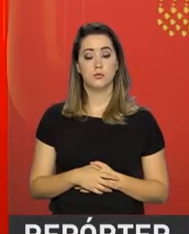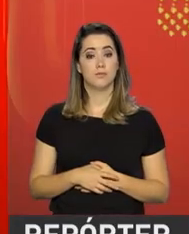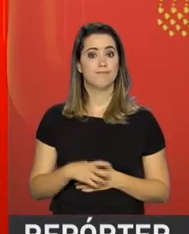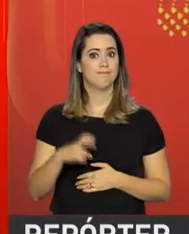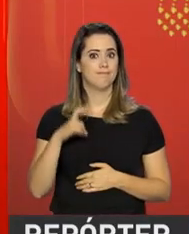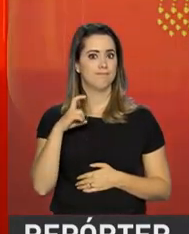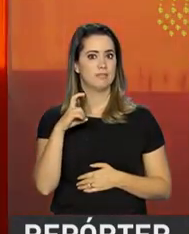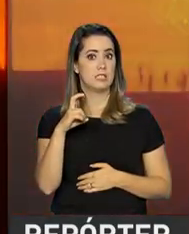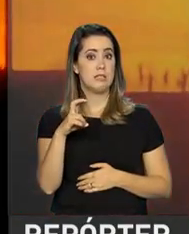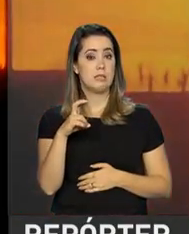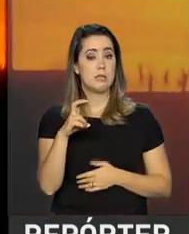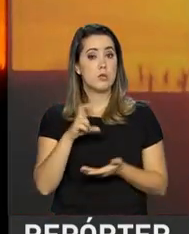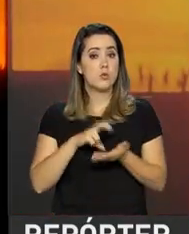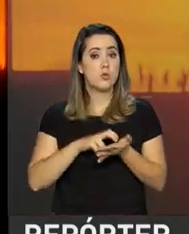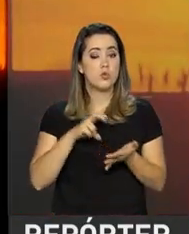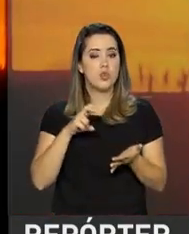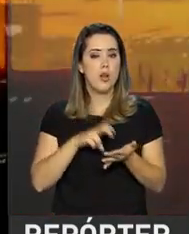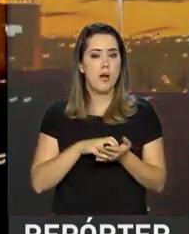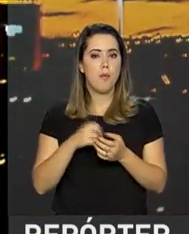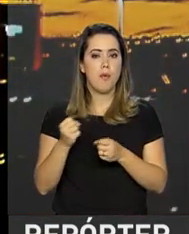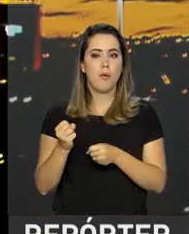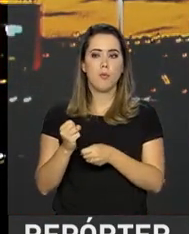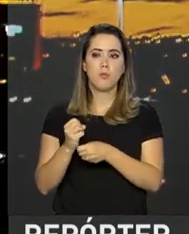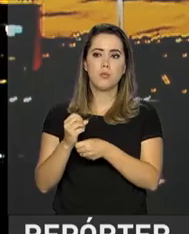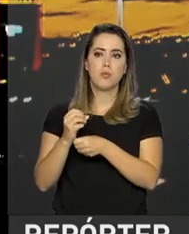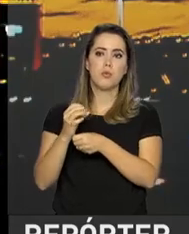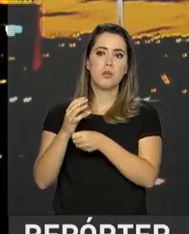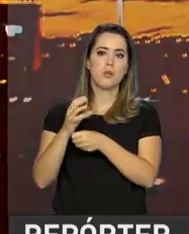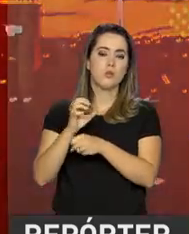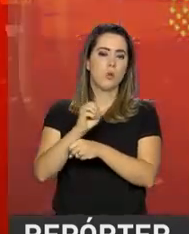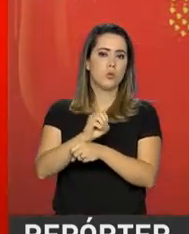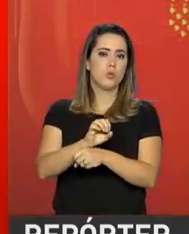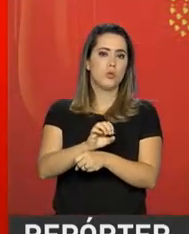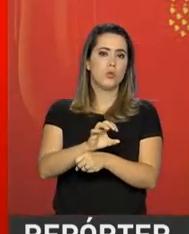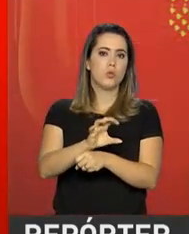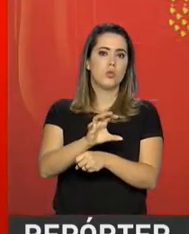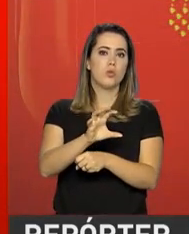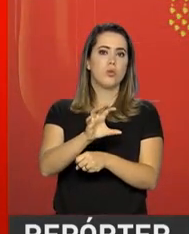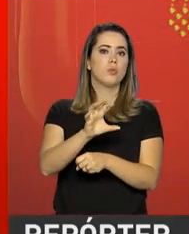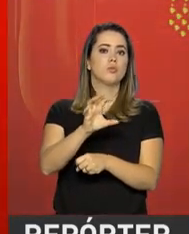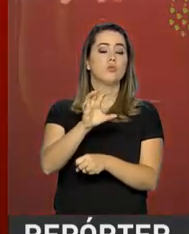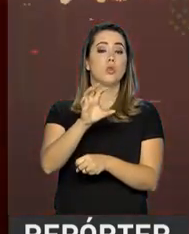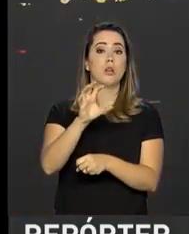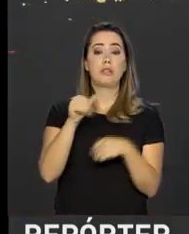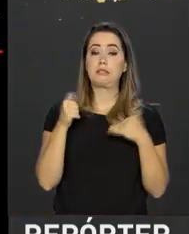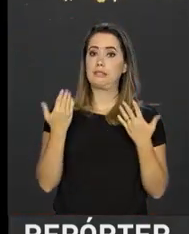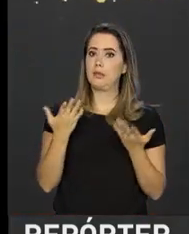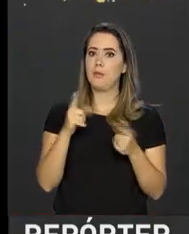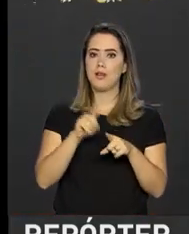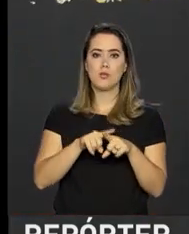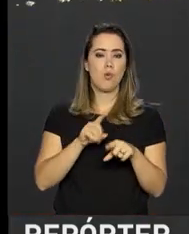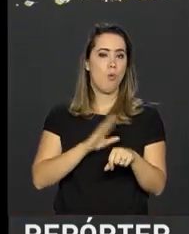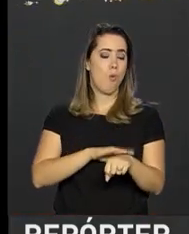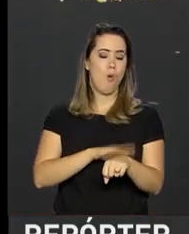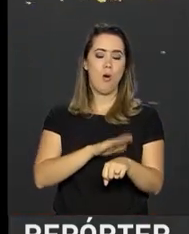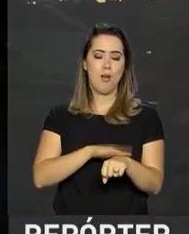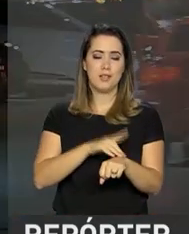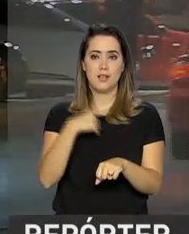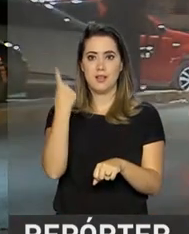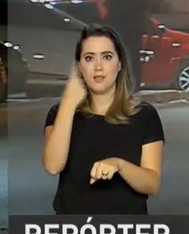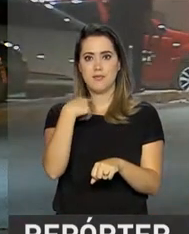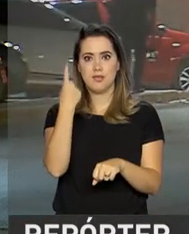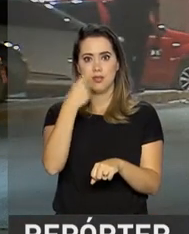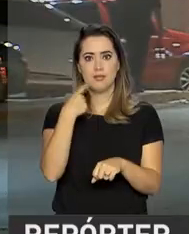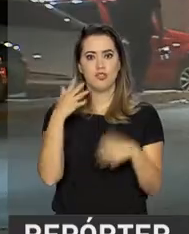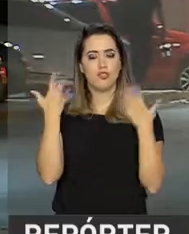Às 5h52, o sol surge no Planalto Central, mas com o horário de verão, o nascimento do sol sempre causa